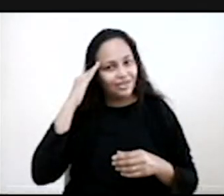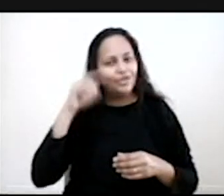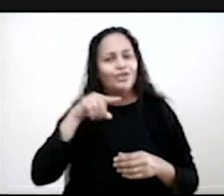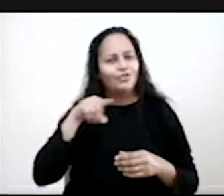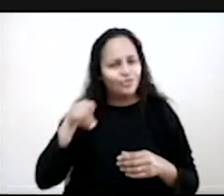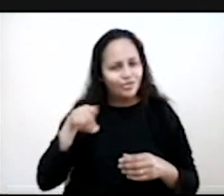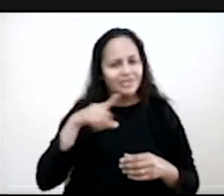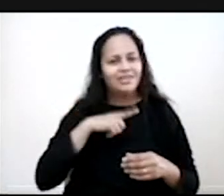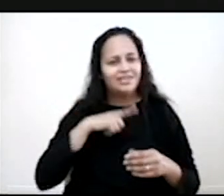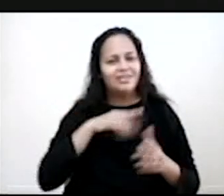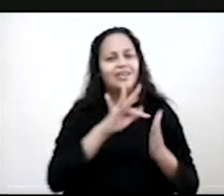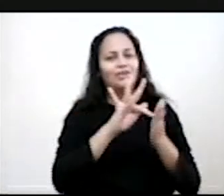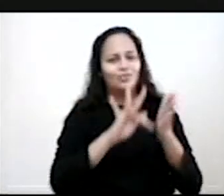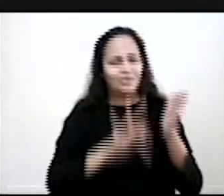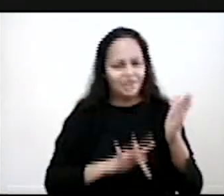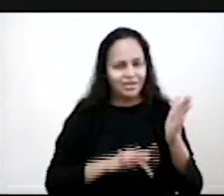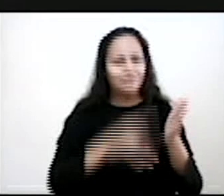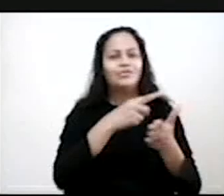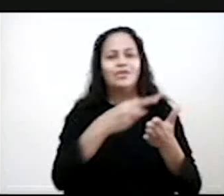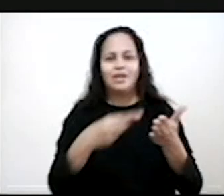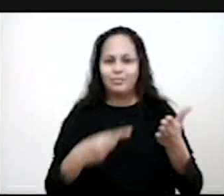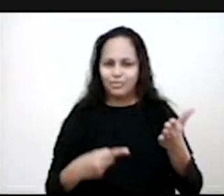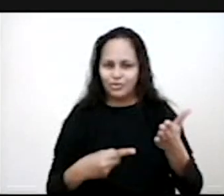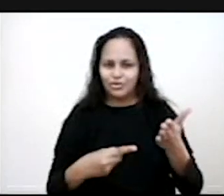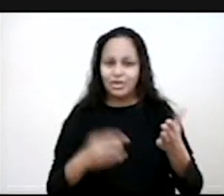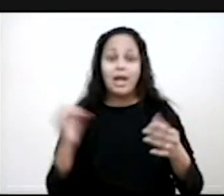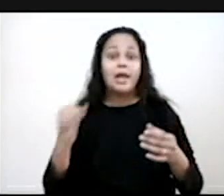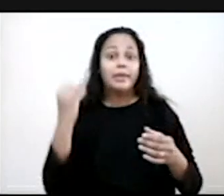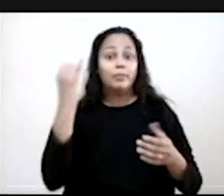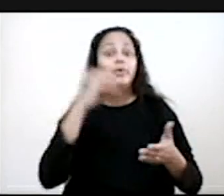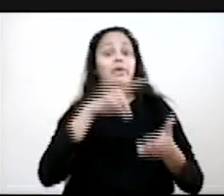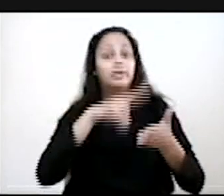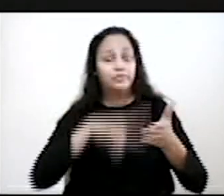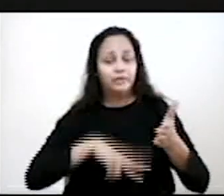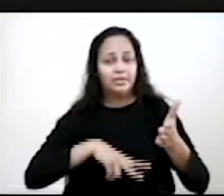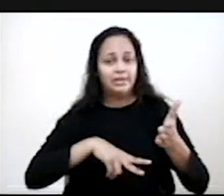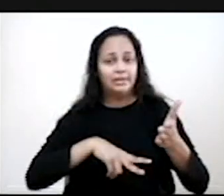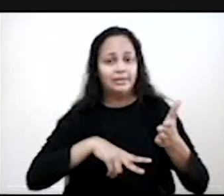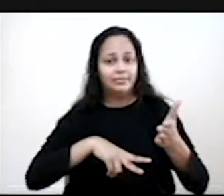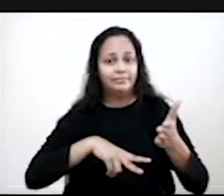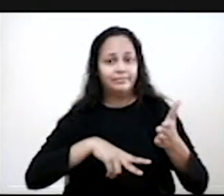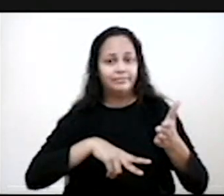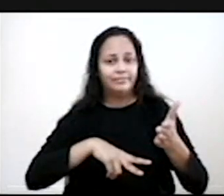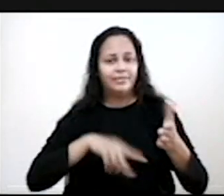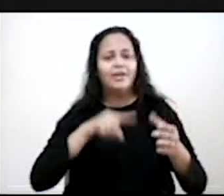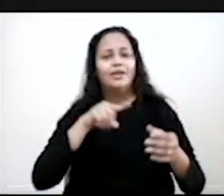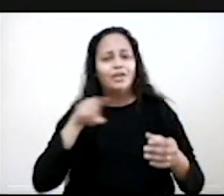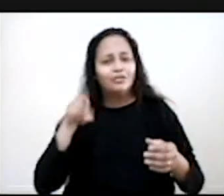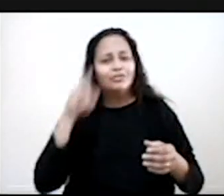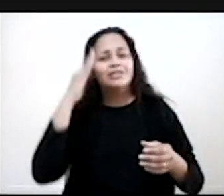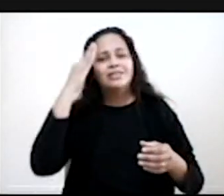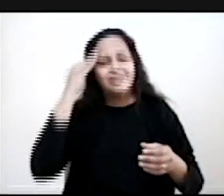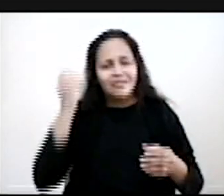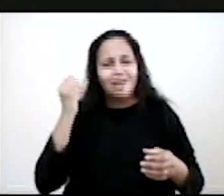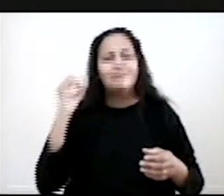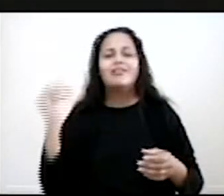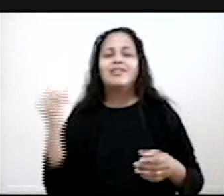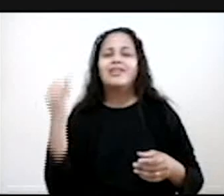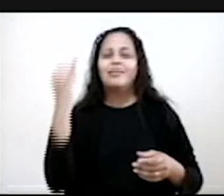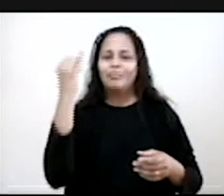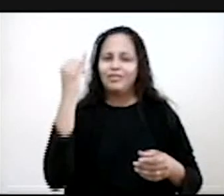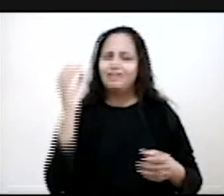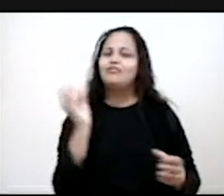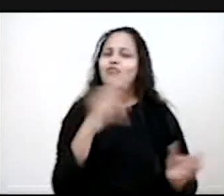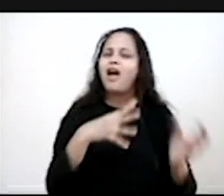Vocês têm o texto aí integral no material, é importante que vocês leiam para compreender bem e que vocês saibam como que é importante